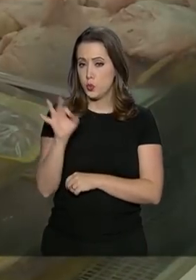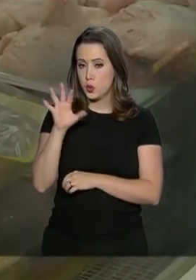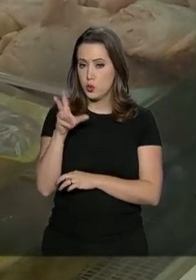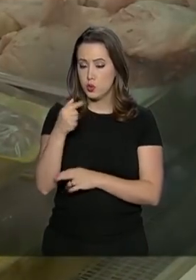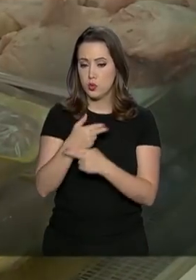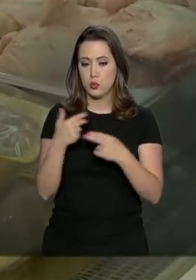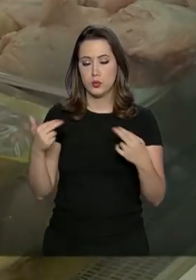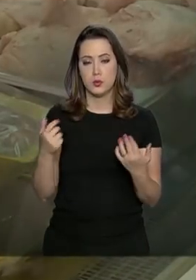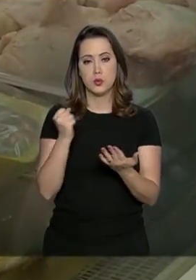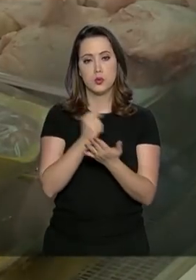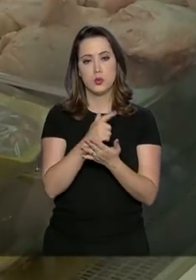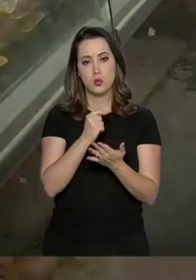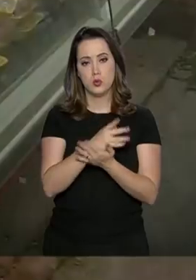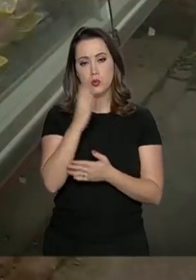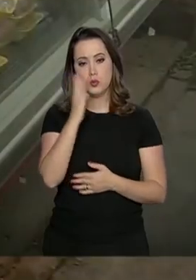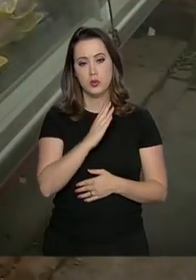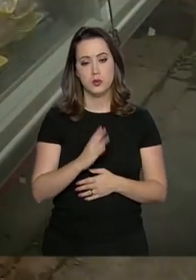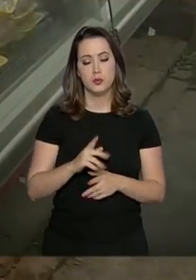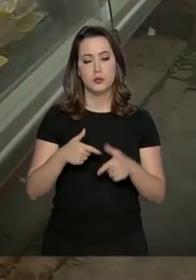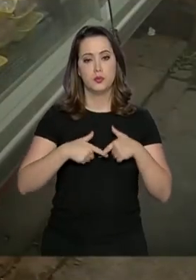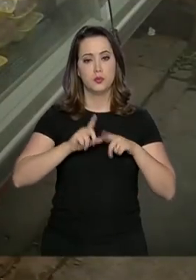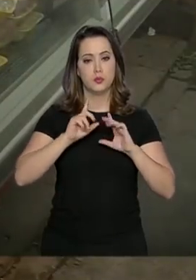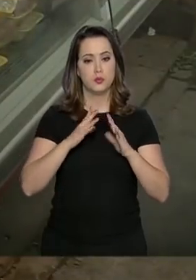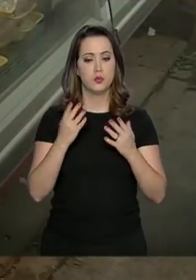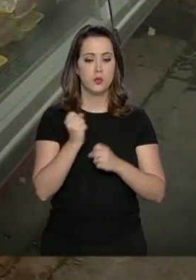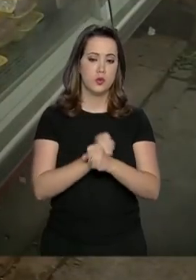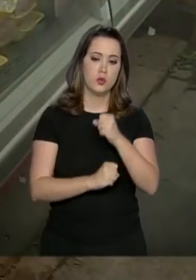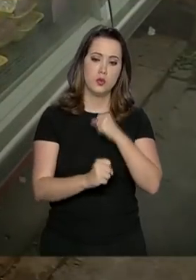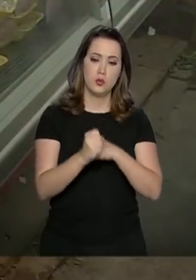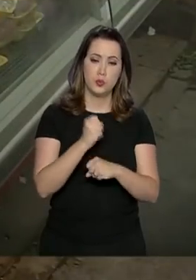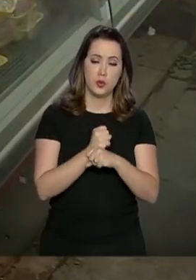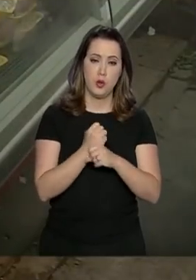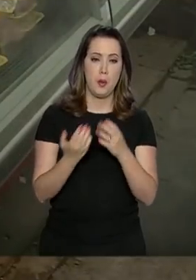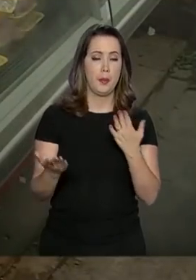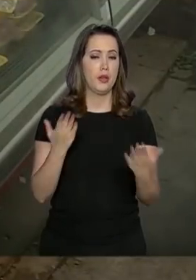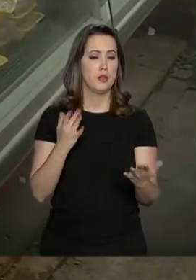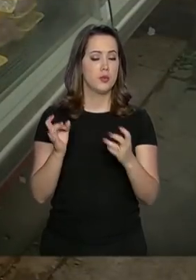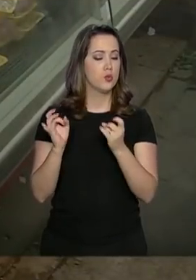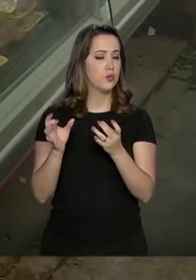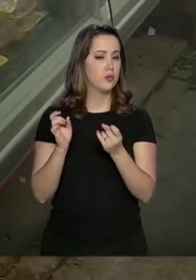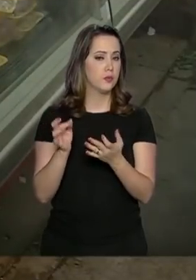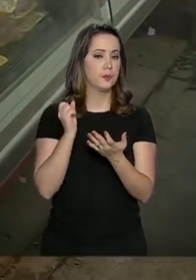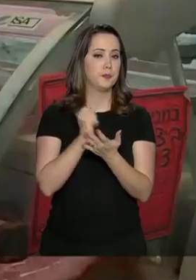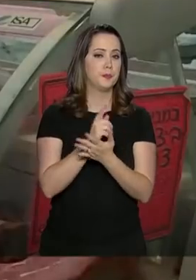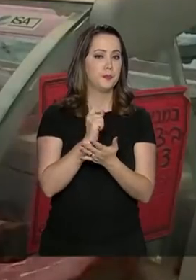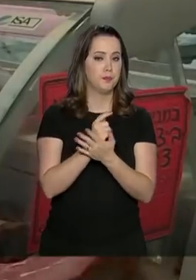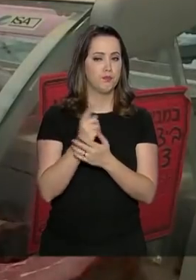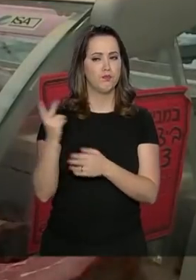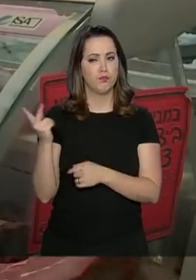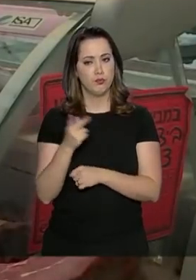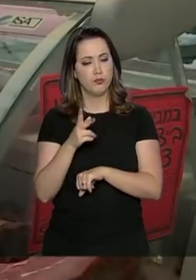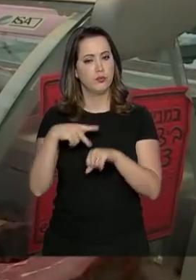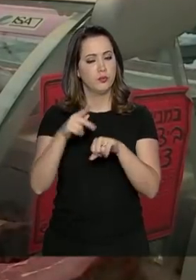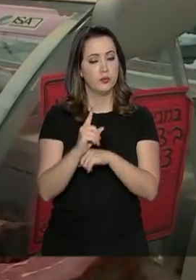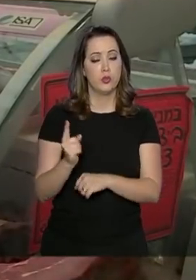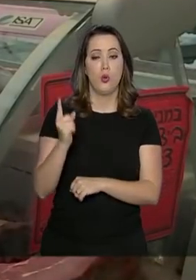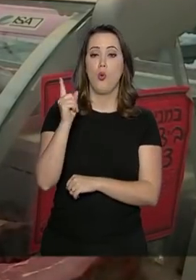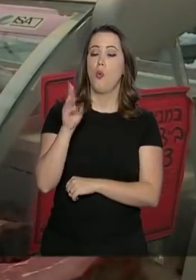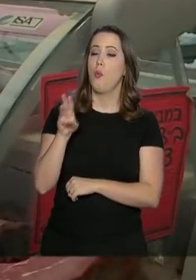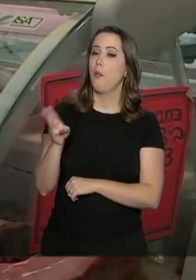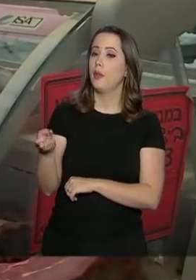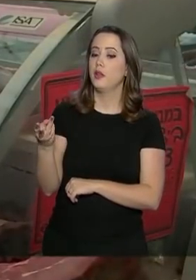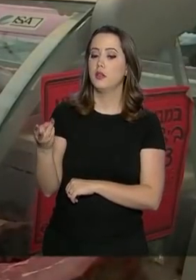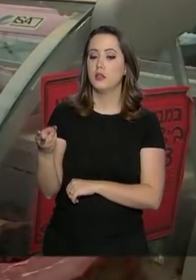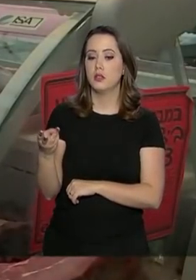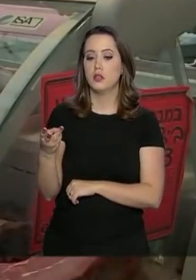os produtos comprados do Brasil por Israel. No ano passado, a balança comercial entre Brasil e Israel foi de 1 bilhão e